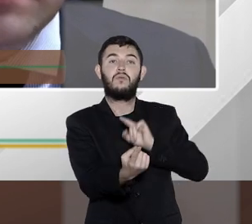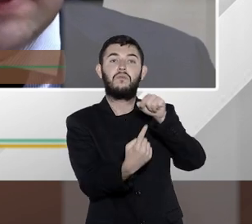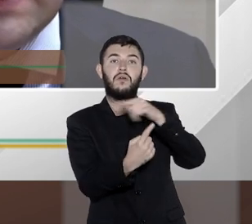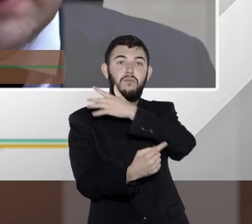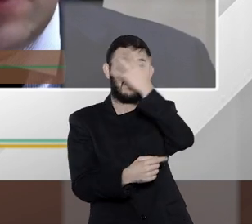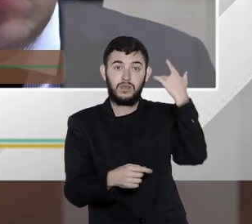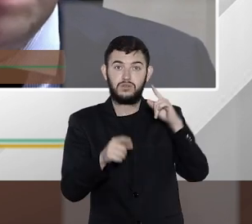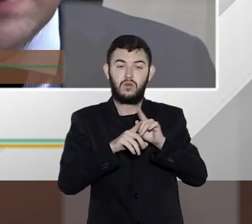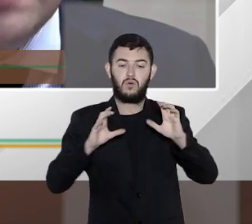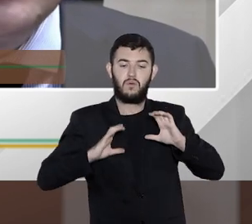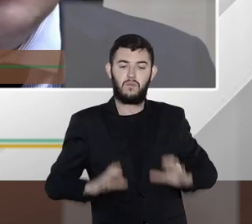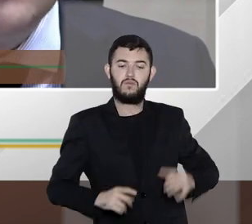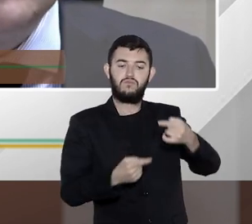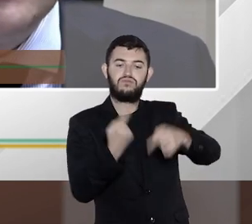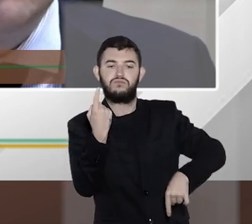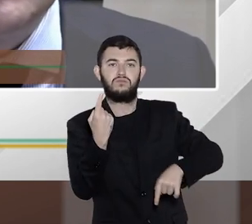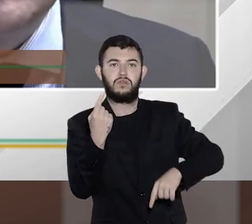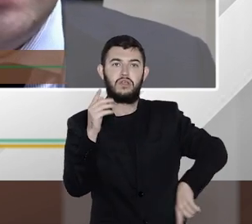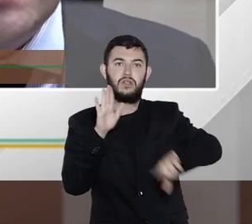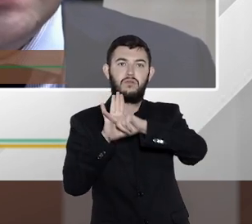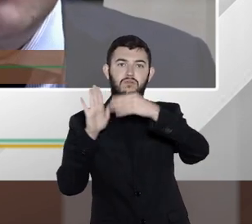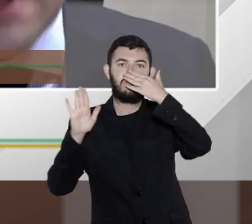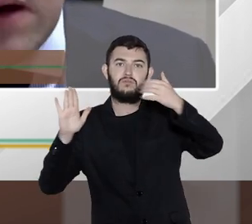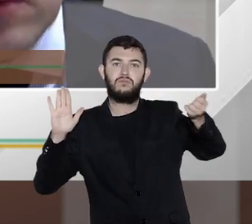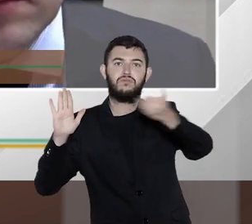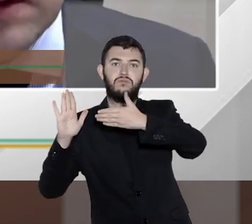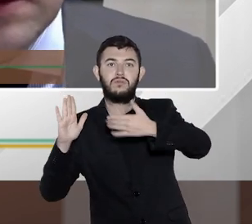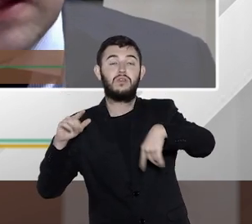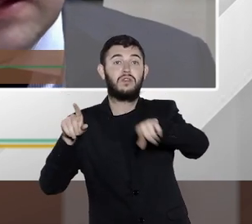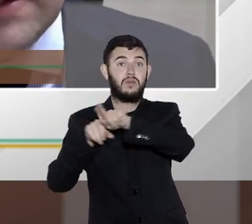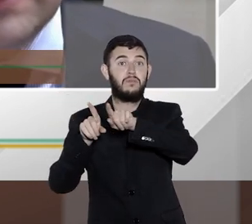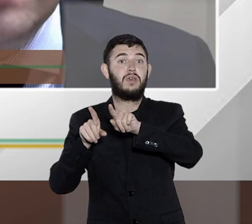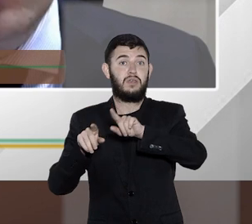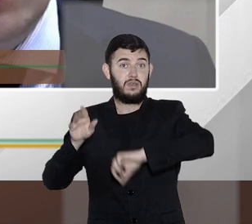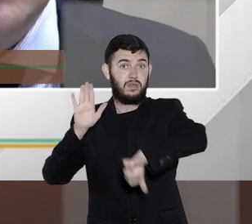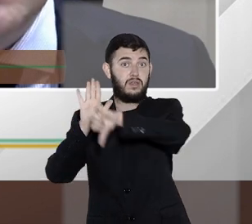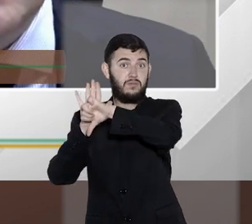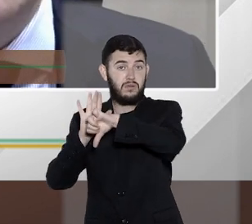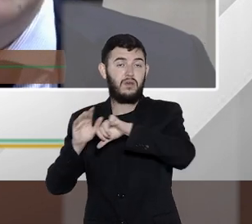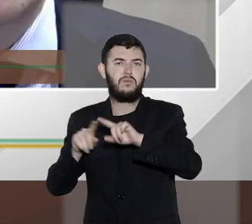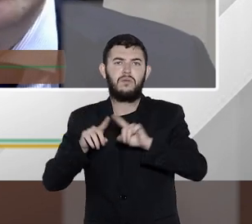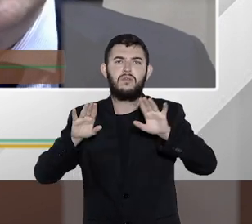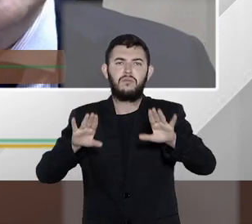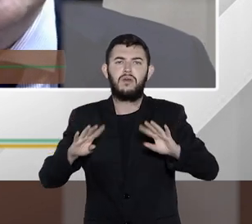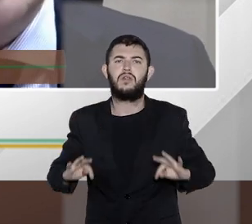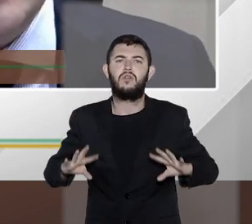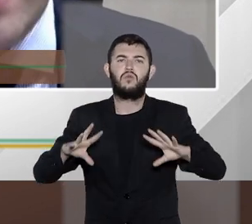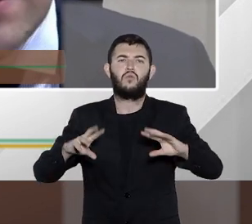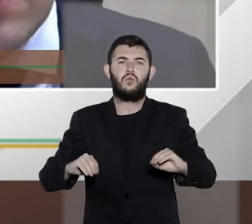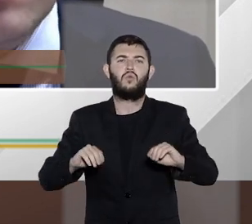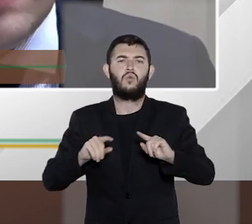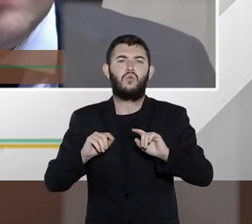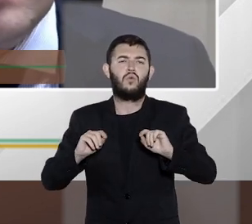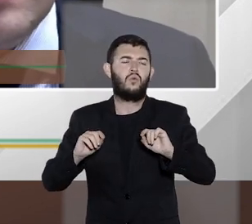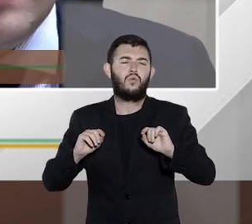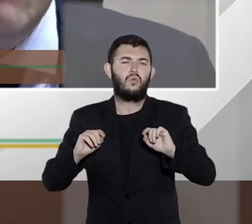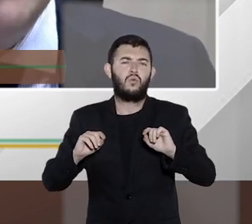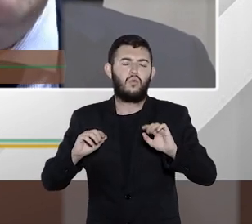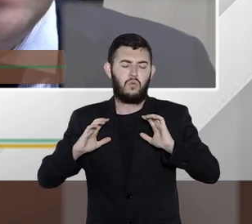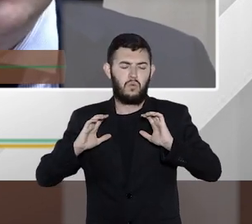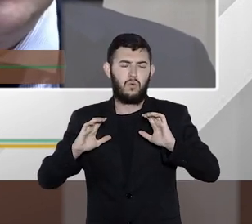conduta ilegal, e também temos na seara criminal. Então, todas aquelas condutas que já eram